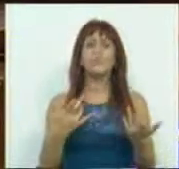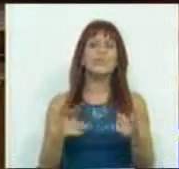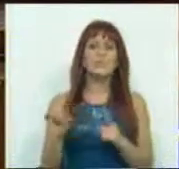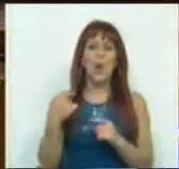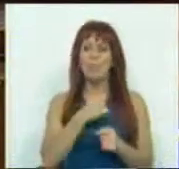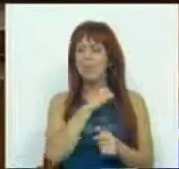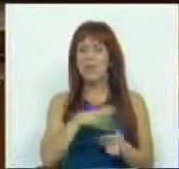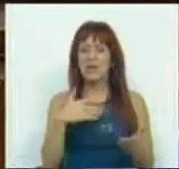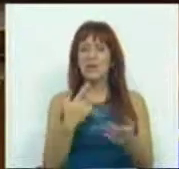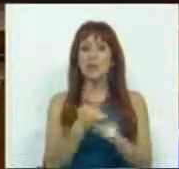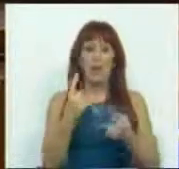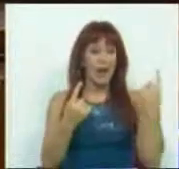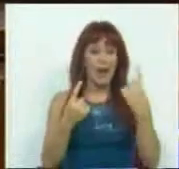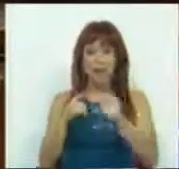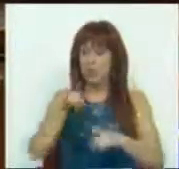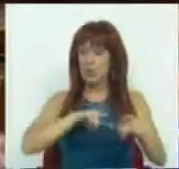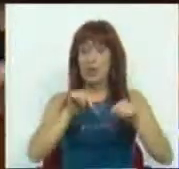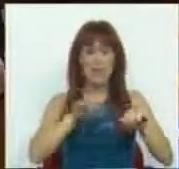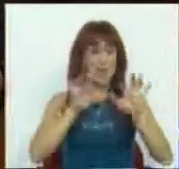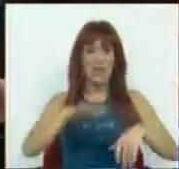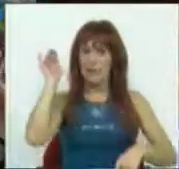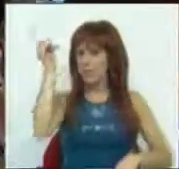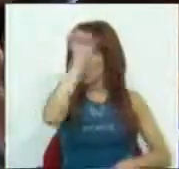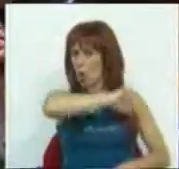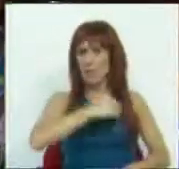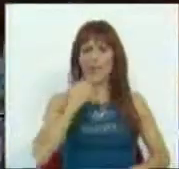não será permitido por cada um dos deputados desta Assembleia da República. Muito obrigada.